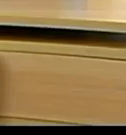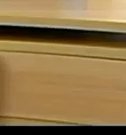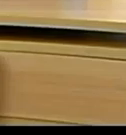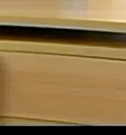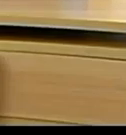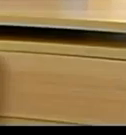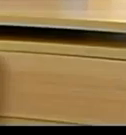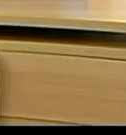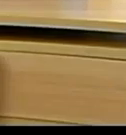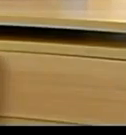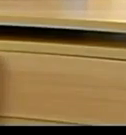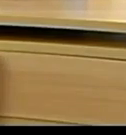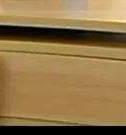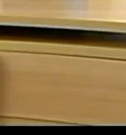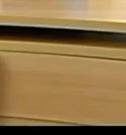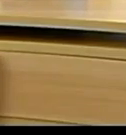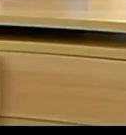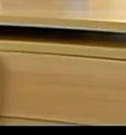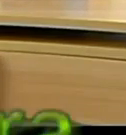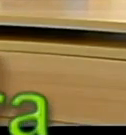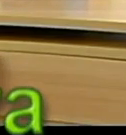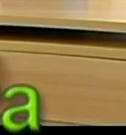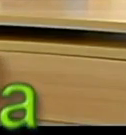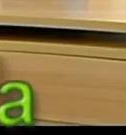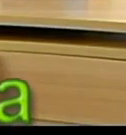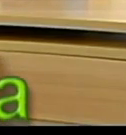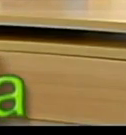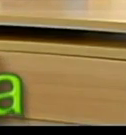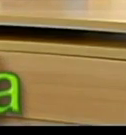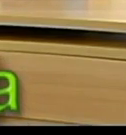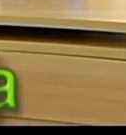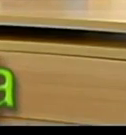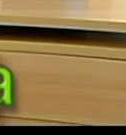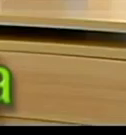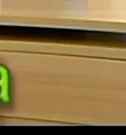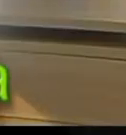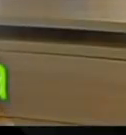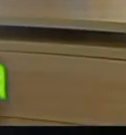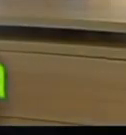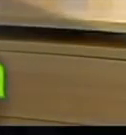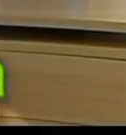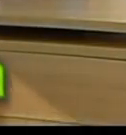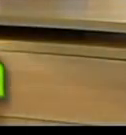E E aí Música